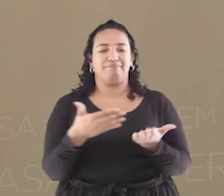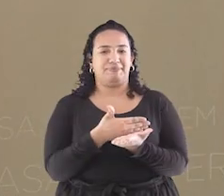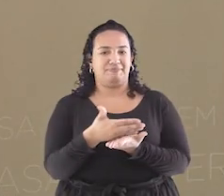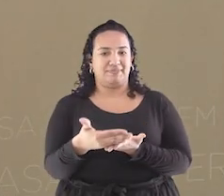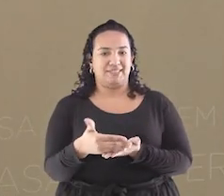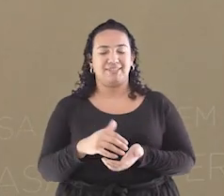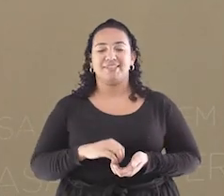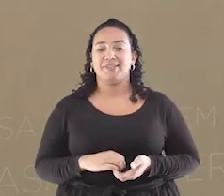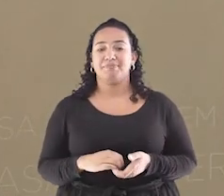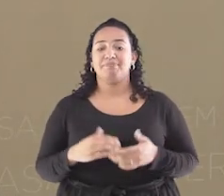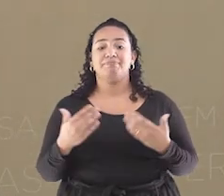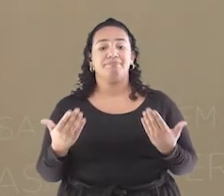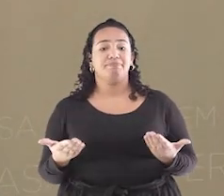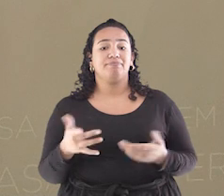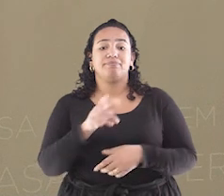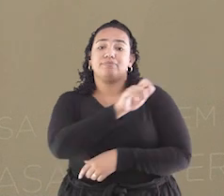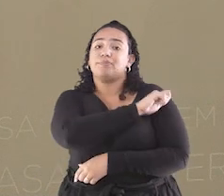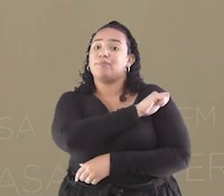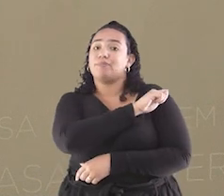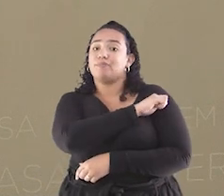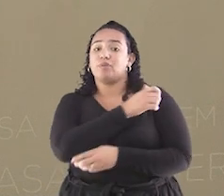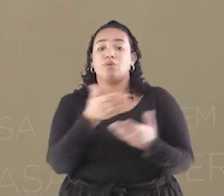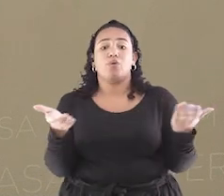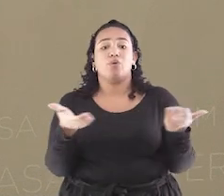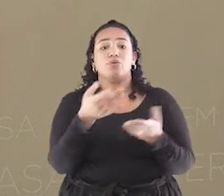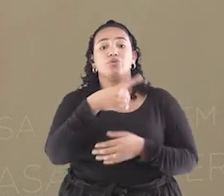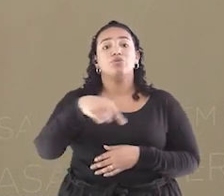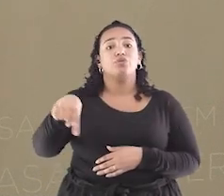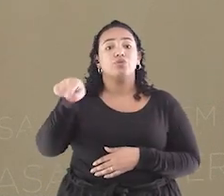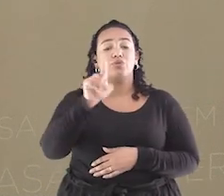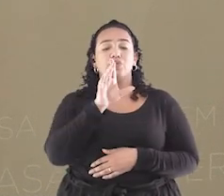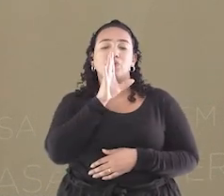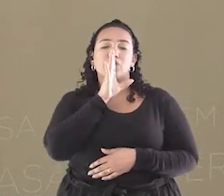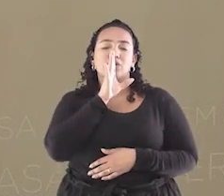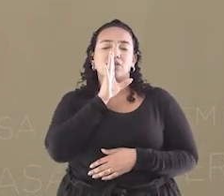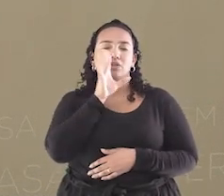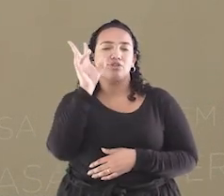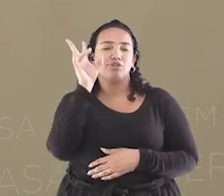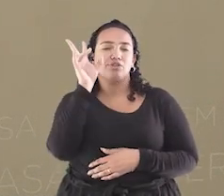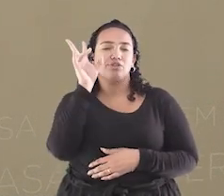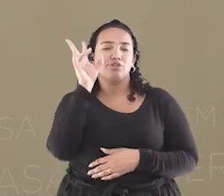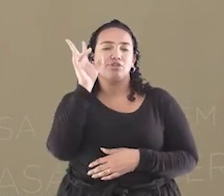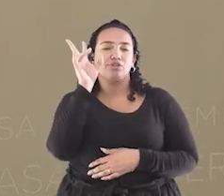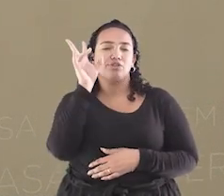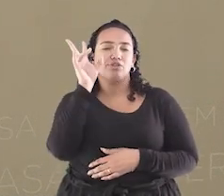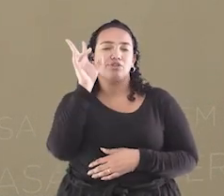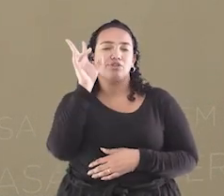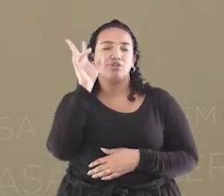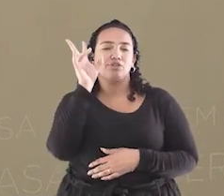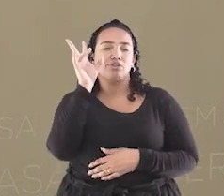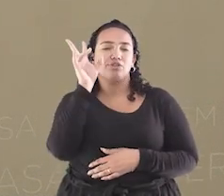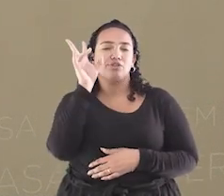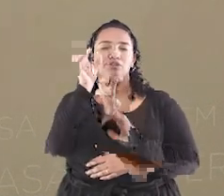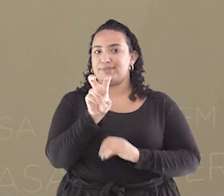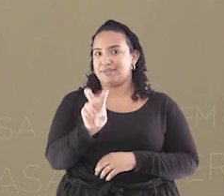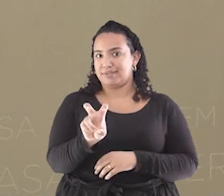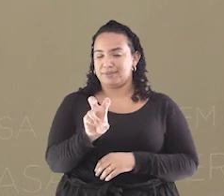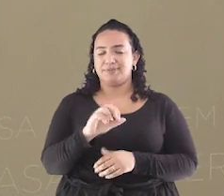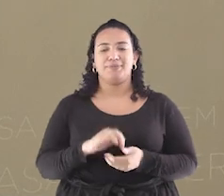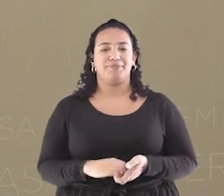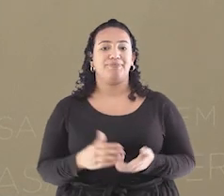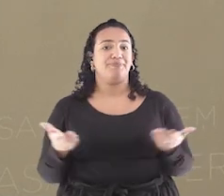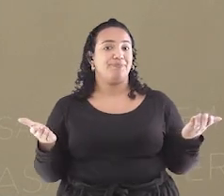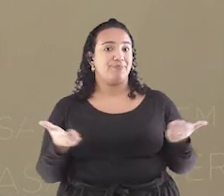Então estudantes, vamos embarcar em uma história que se inicia lá no século V para conhecer